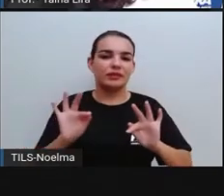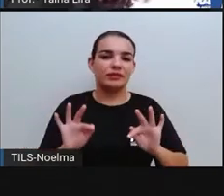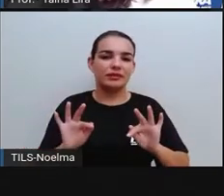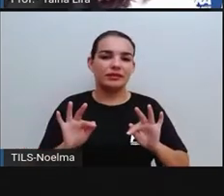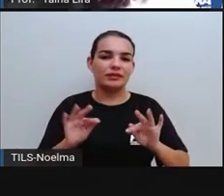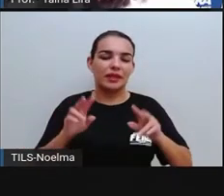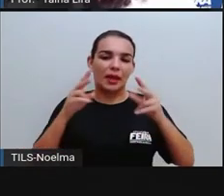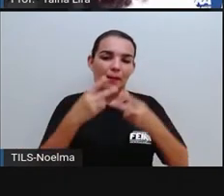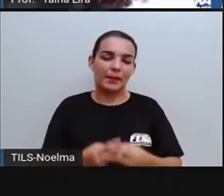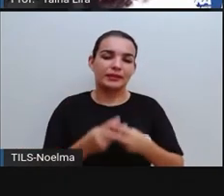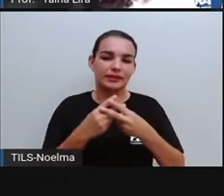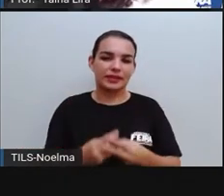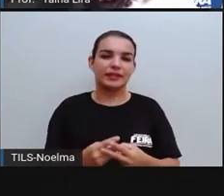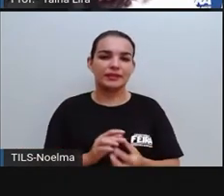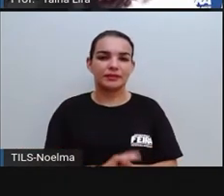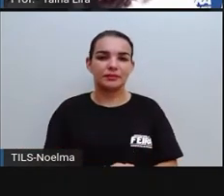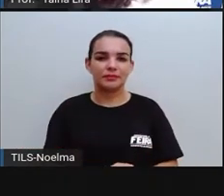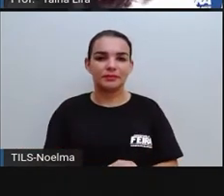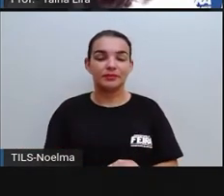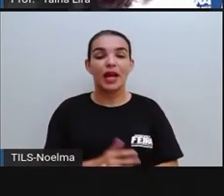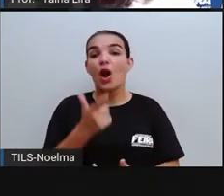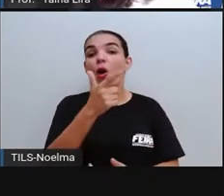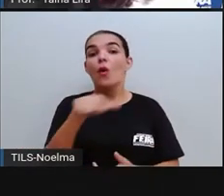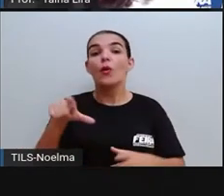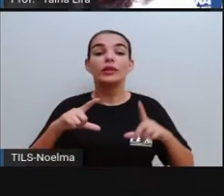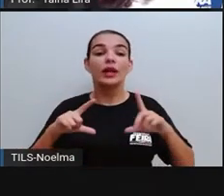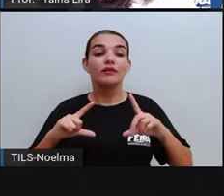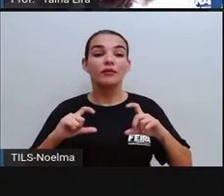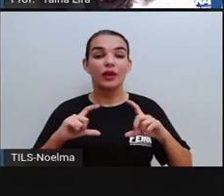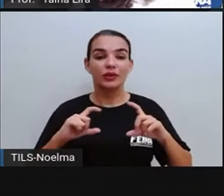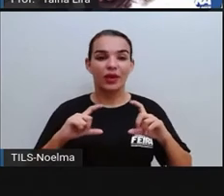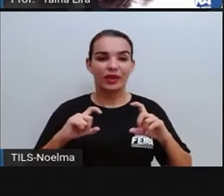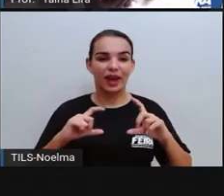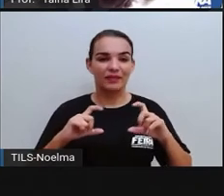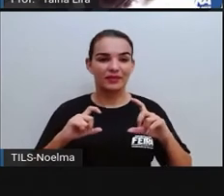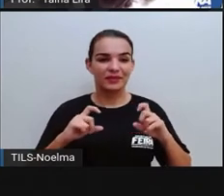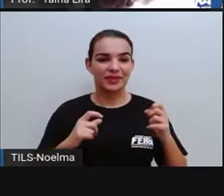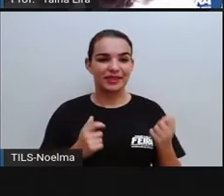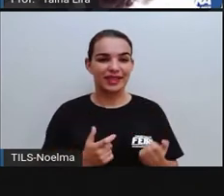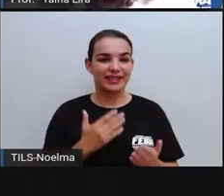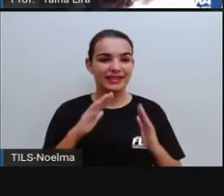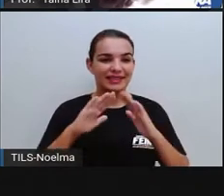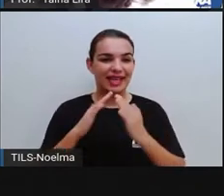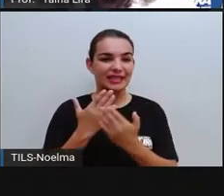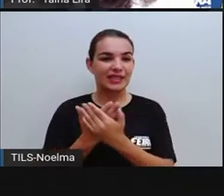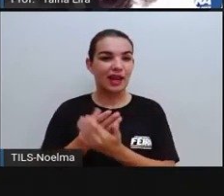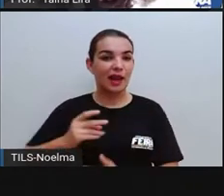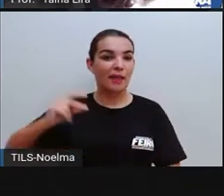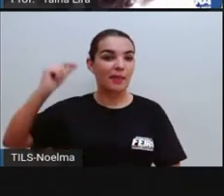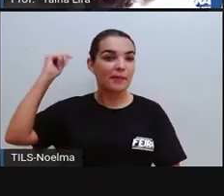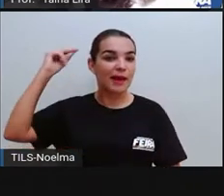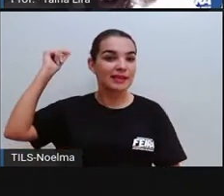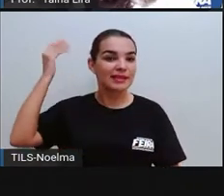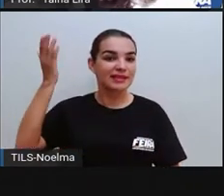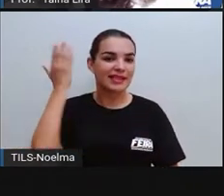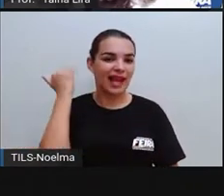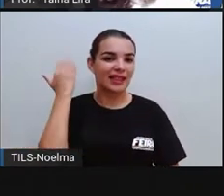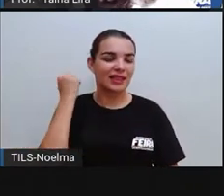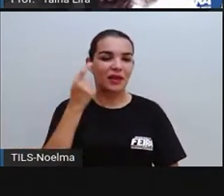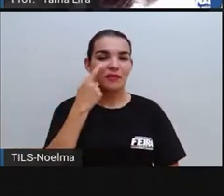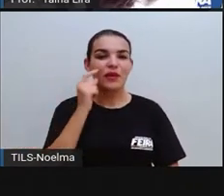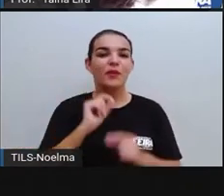certo? Olha só. Mais uma imagem, ó, da escola de ontem. Então, a gente vê aí